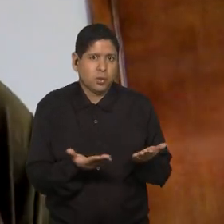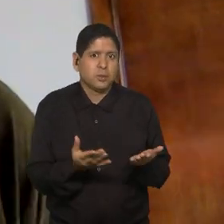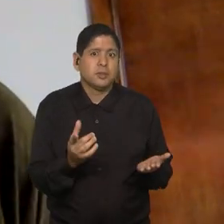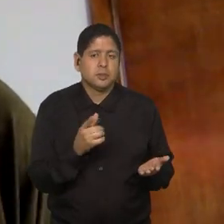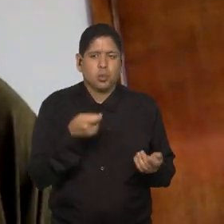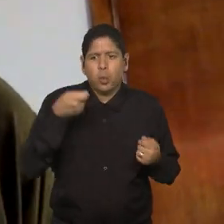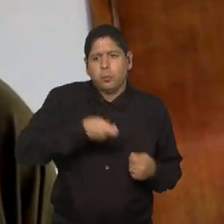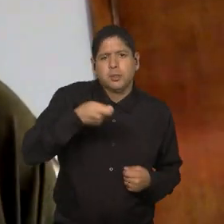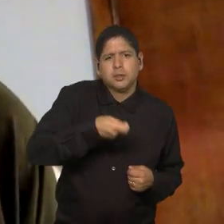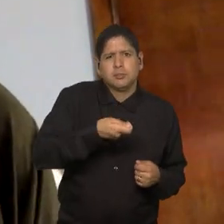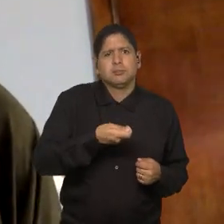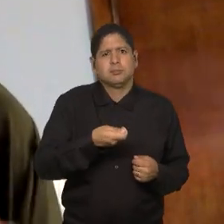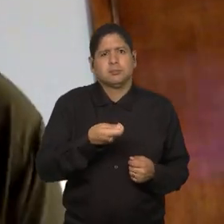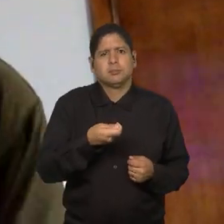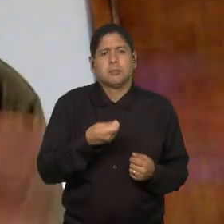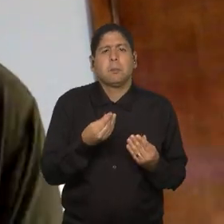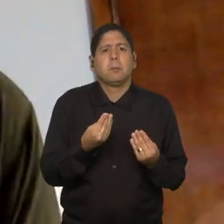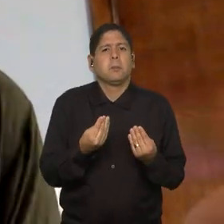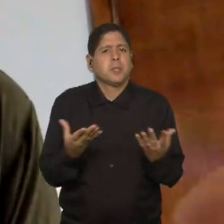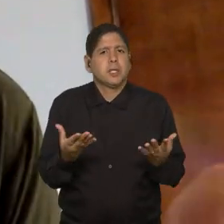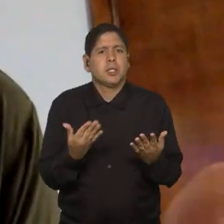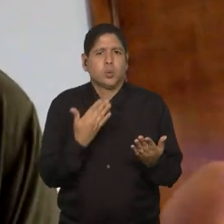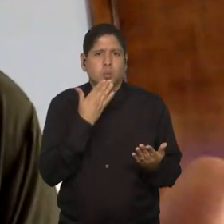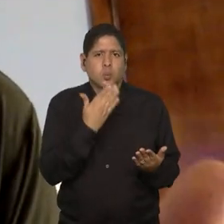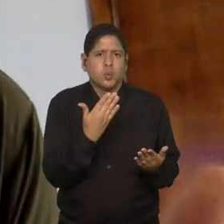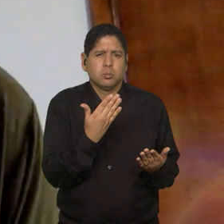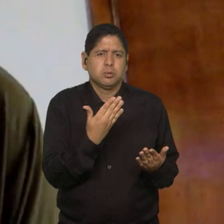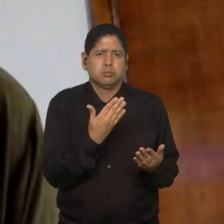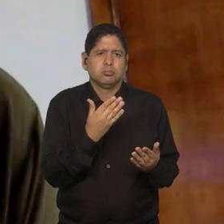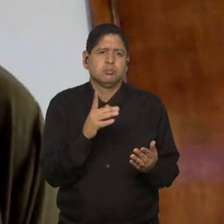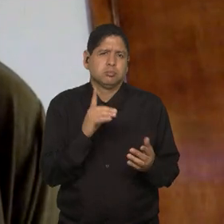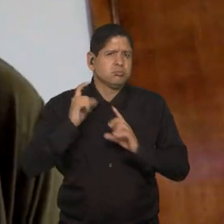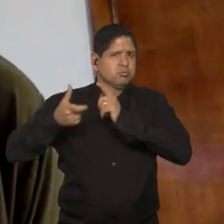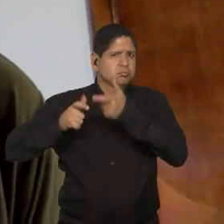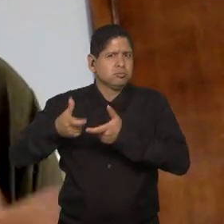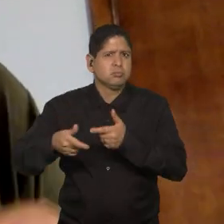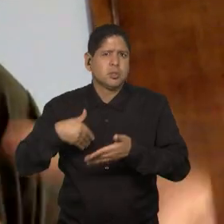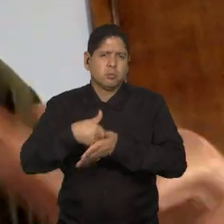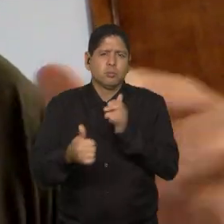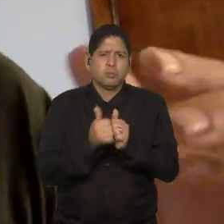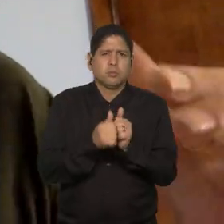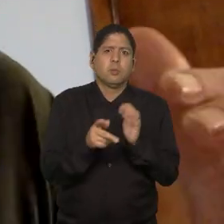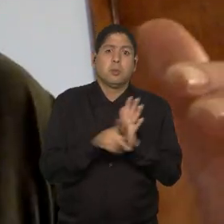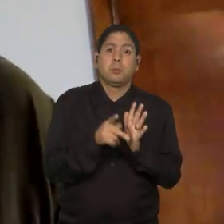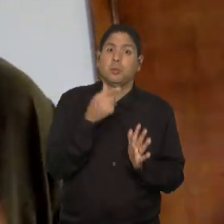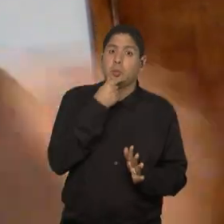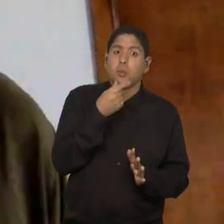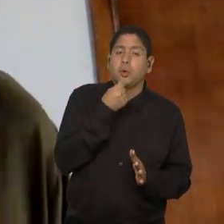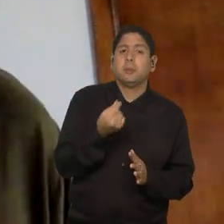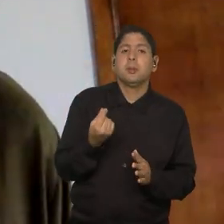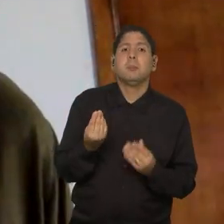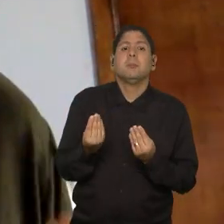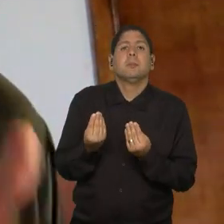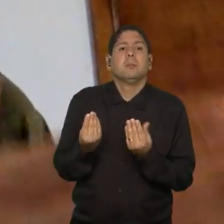obrigações para os clubes tradicionais de futebol masculino para